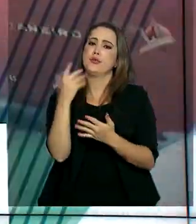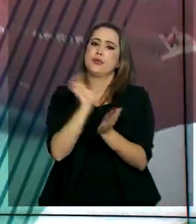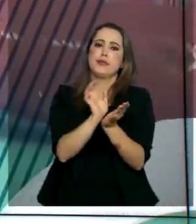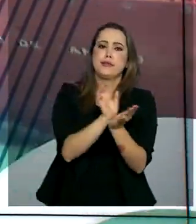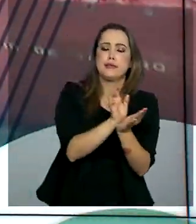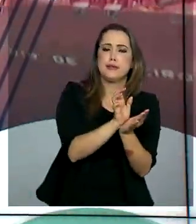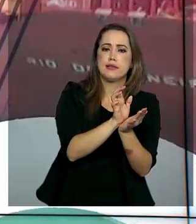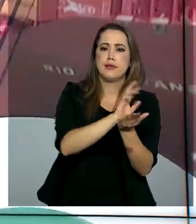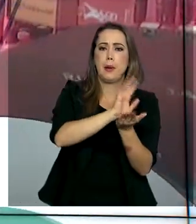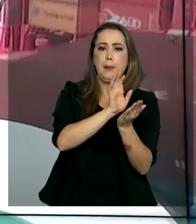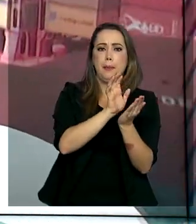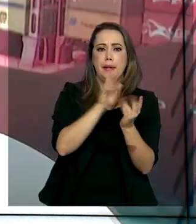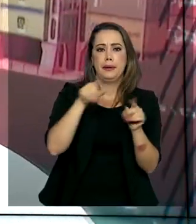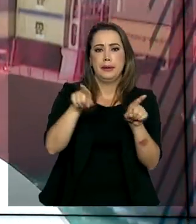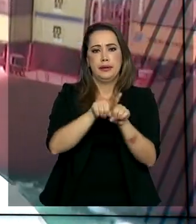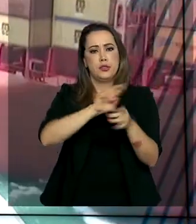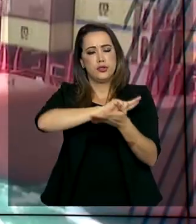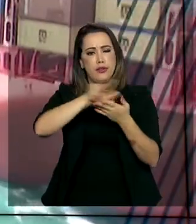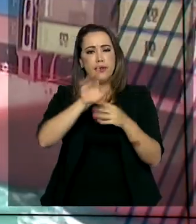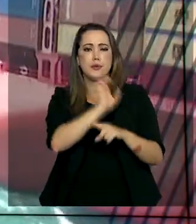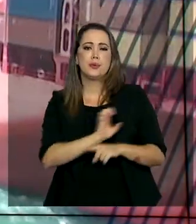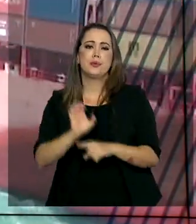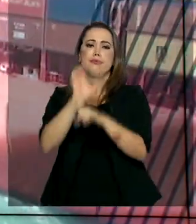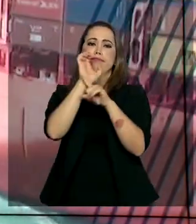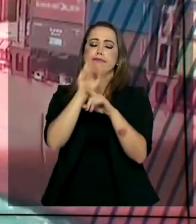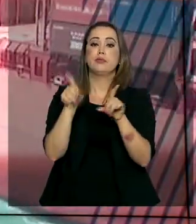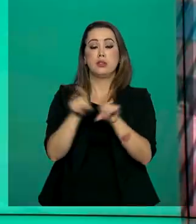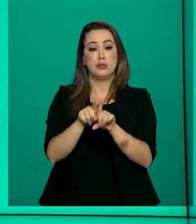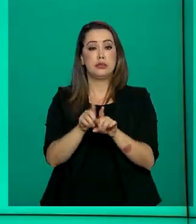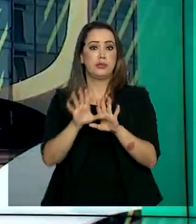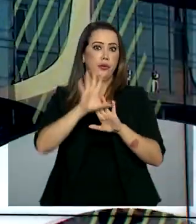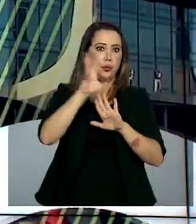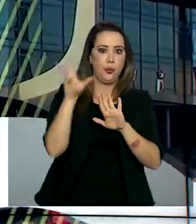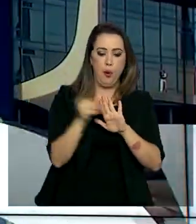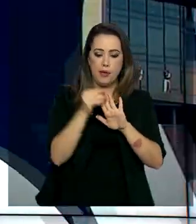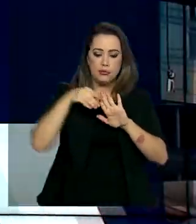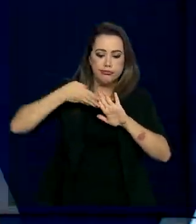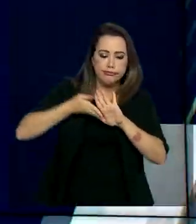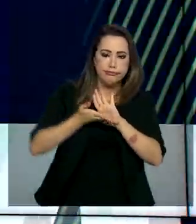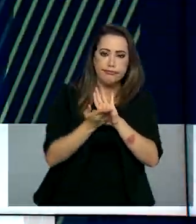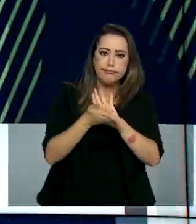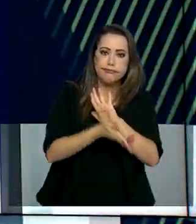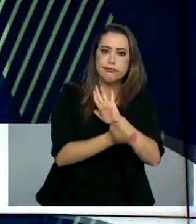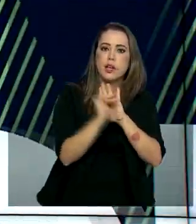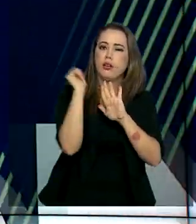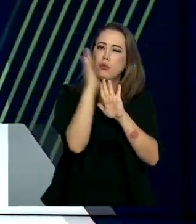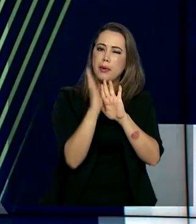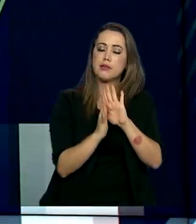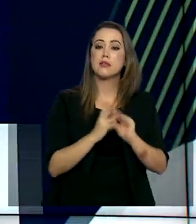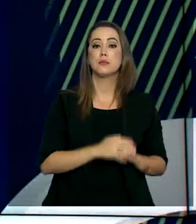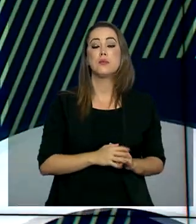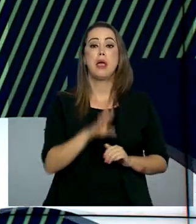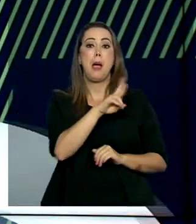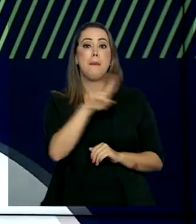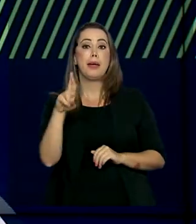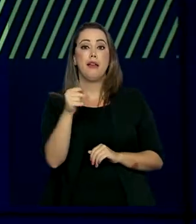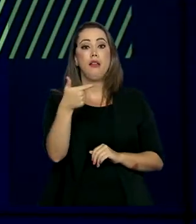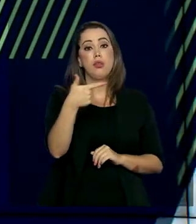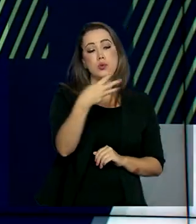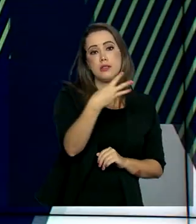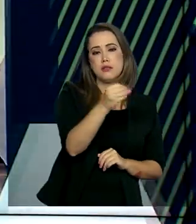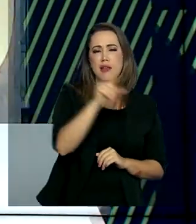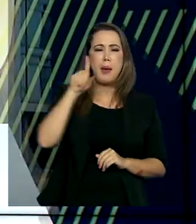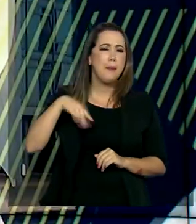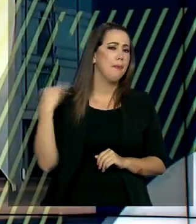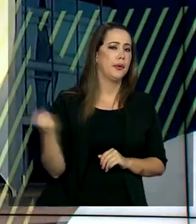Maranhão, Tocantins, Pará e Amazonas. Segundo o Ministério da Infraestrutura, a BR-230 é estratégica